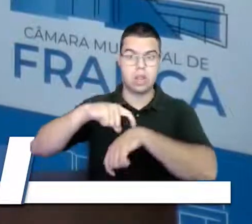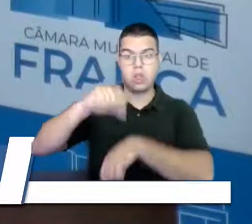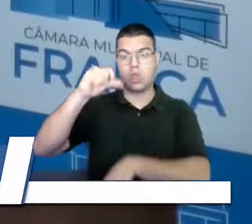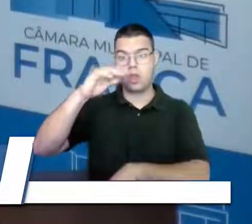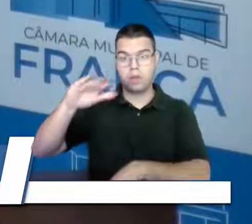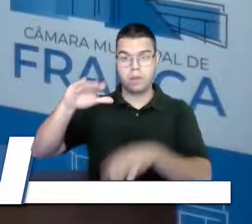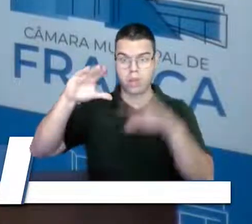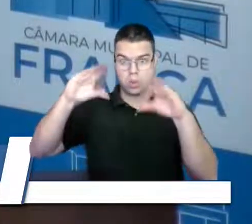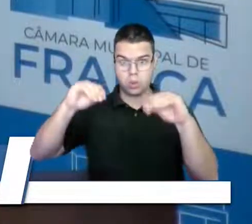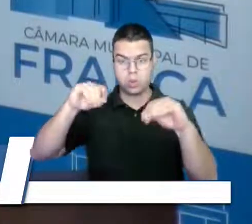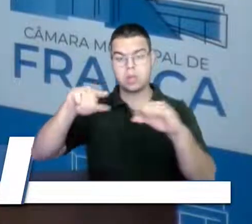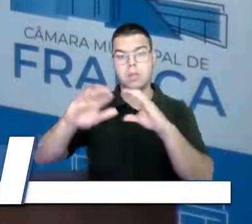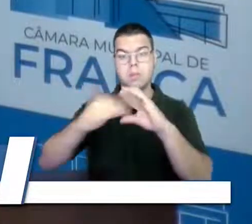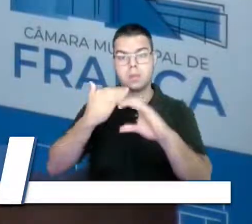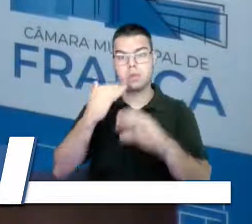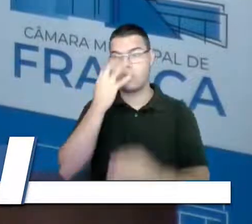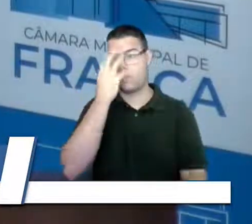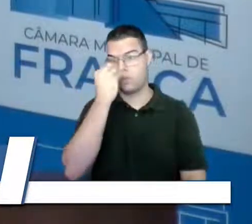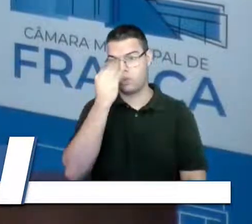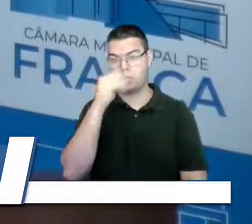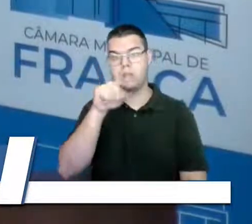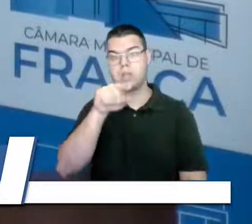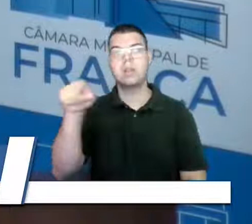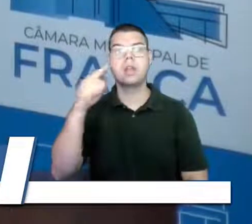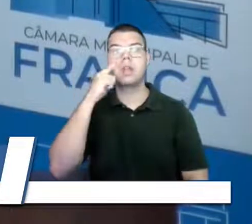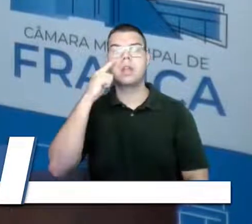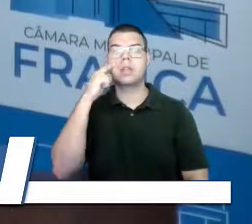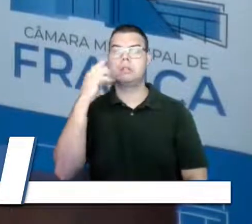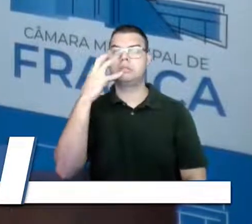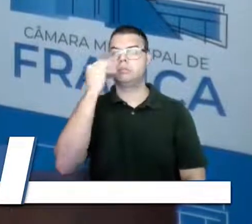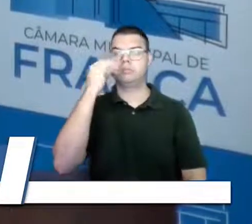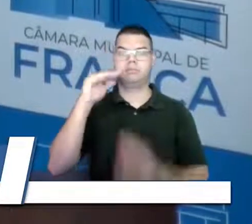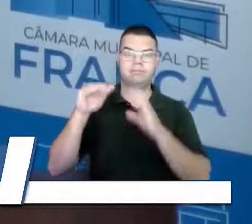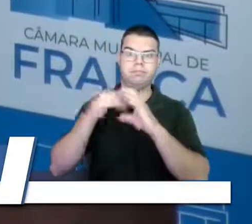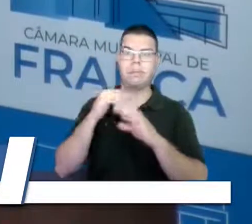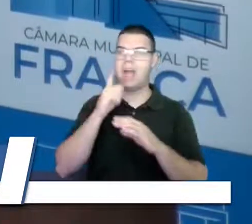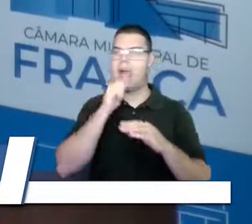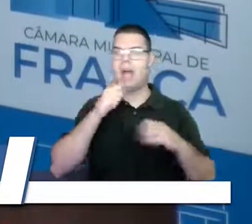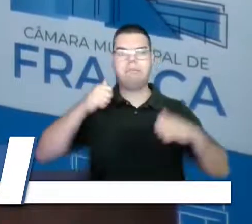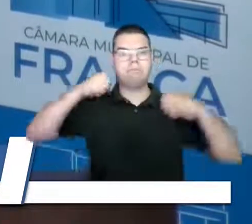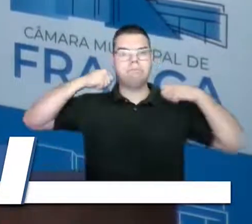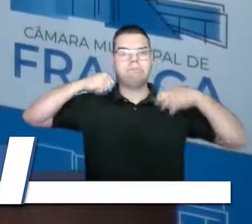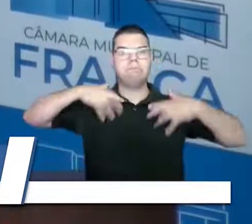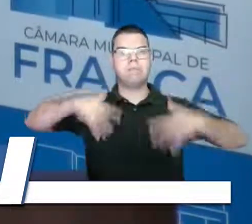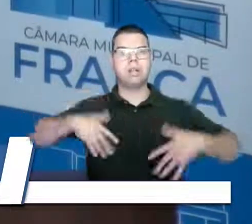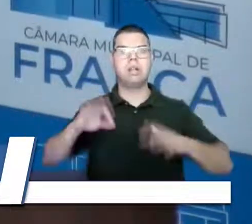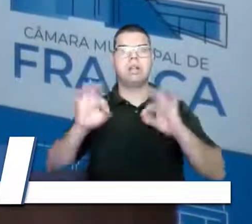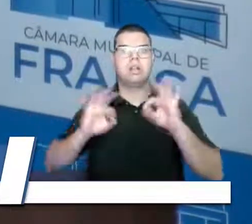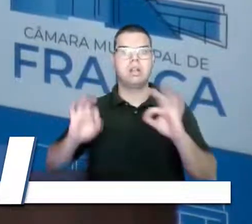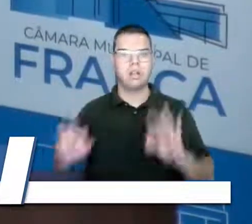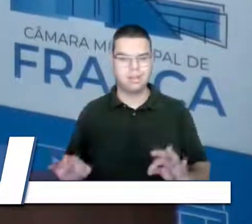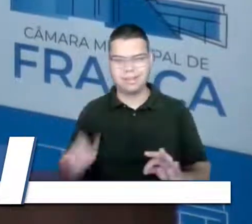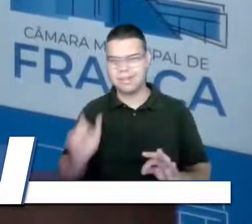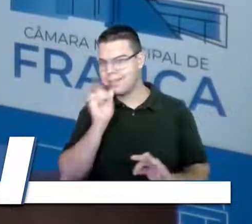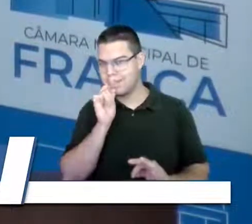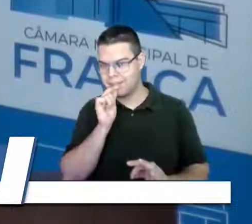mandou uma foto. Ele estava todo molhado, porque estava arrumando um vazamento na casa de uma pessoa ali.